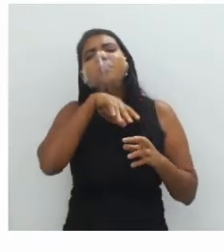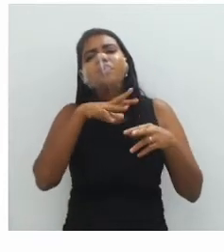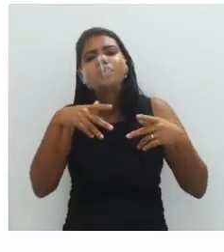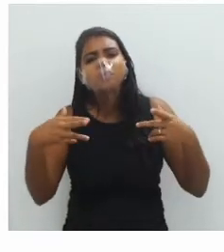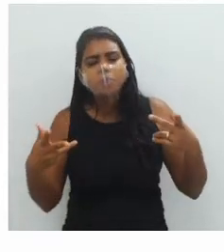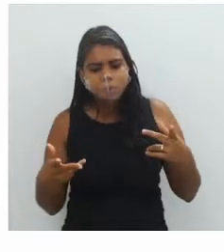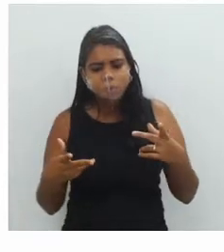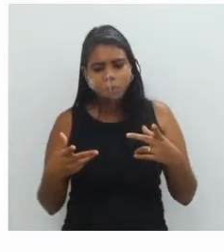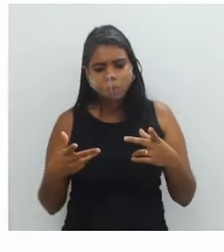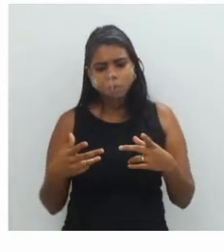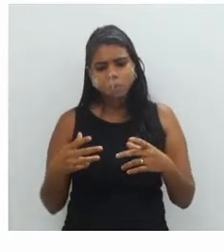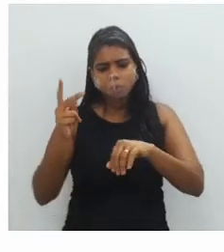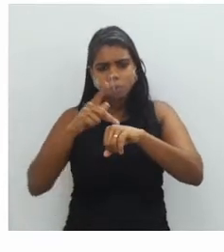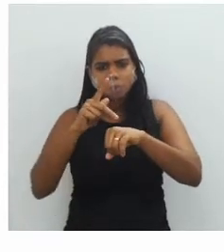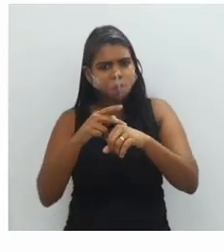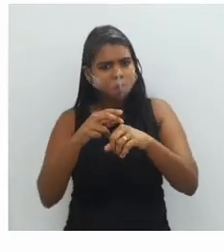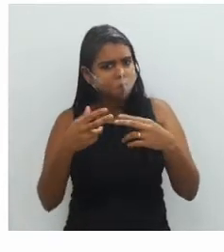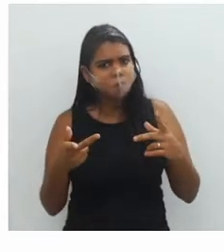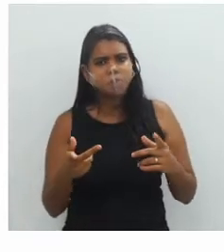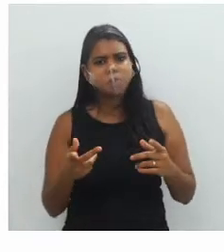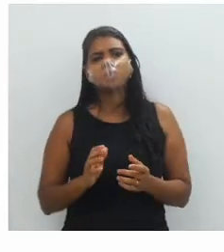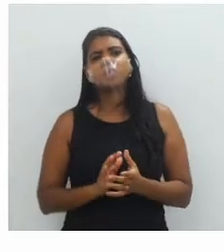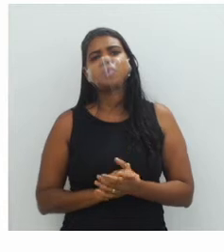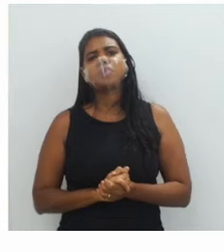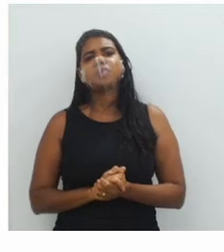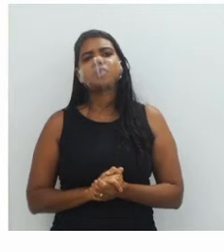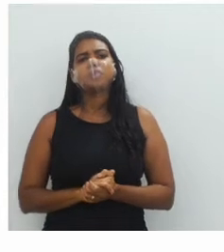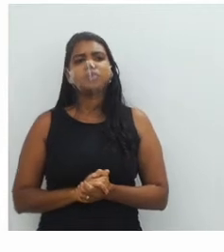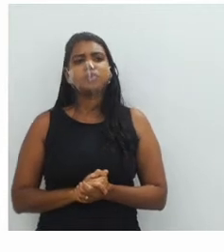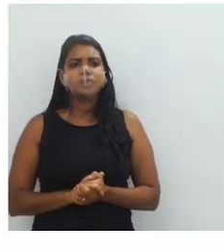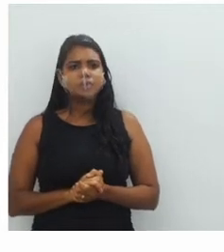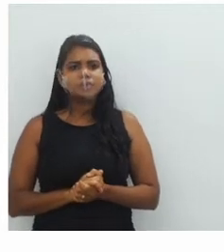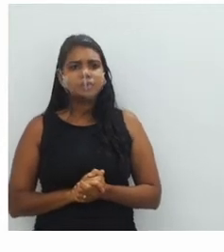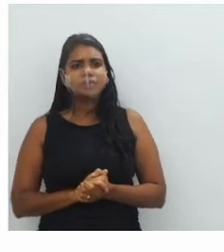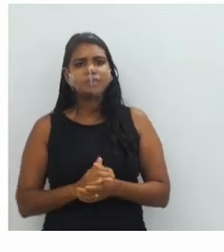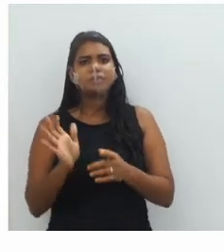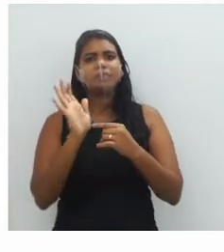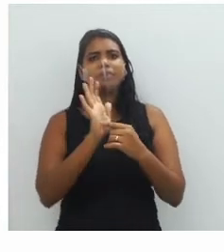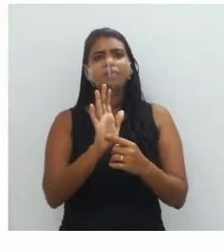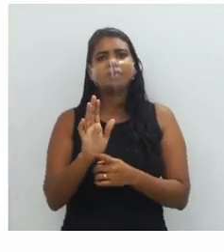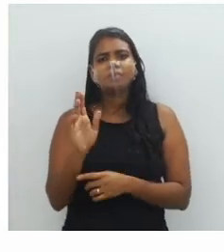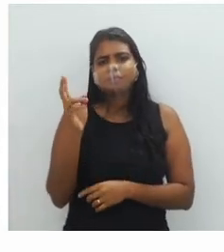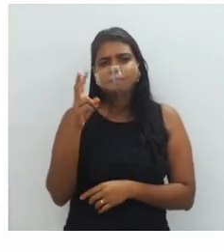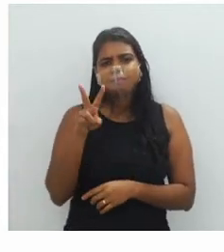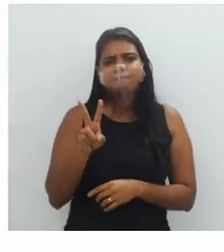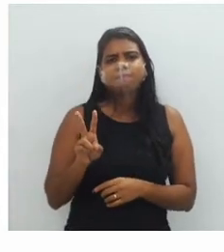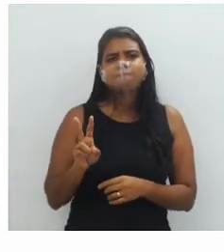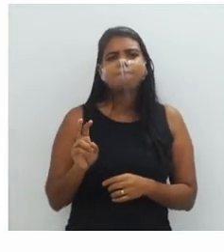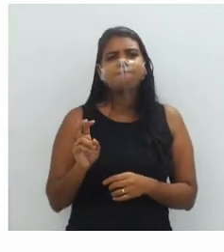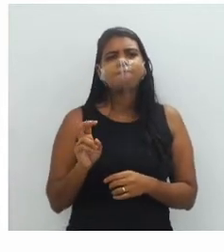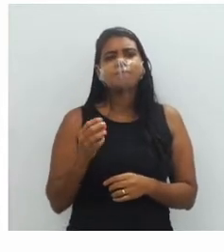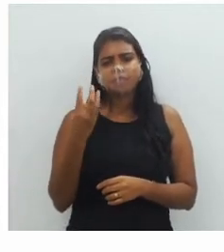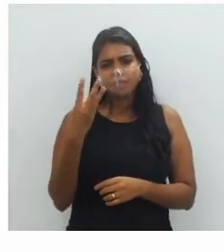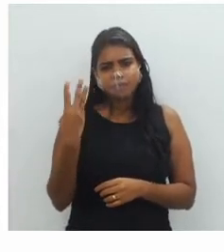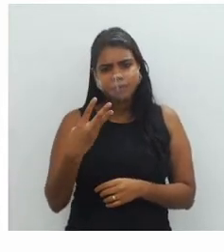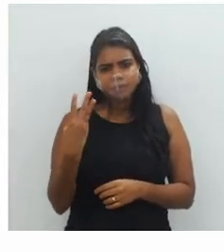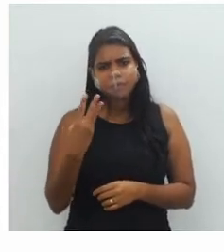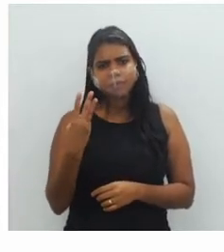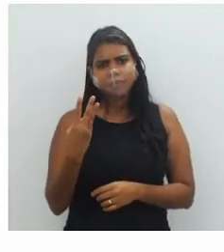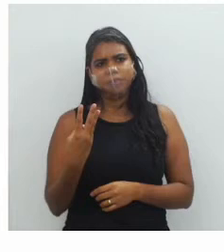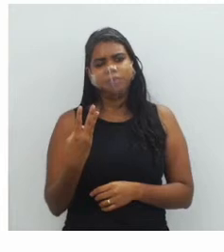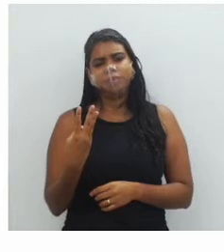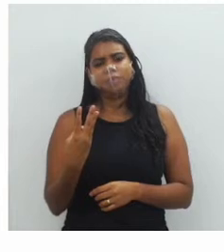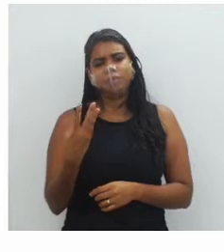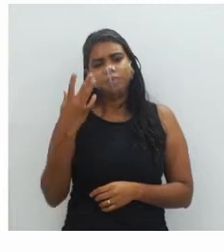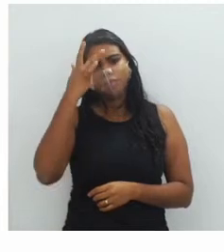elementos artificiais, tá? Então, aqui a gente vê texturas trabalhadas por três